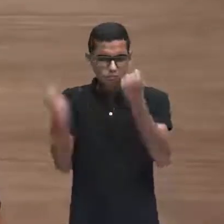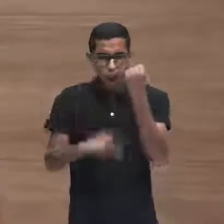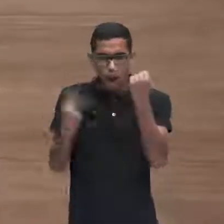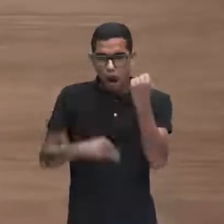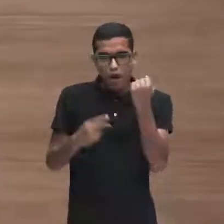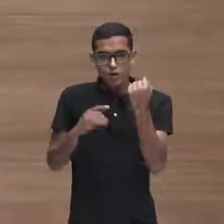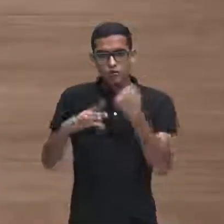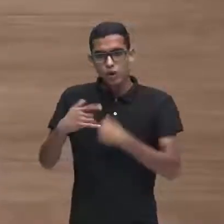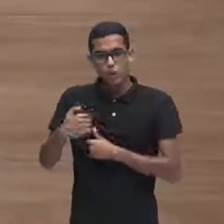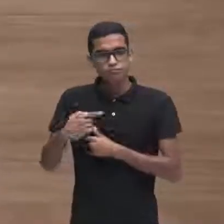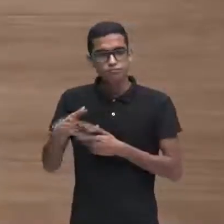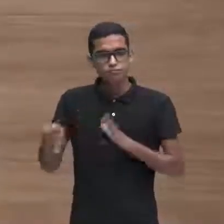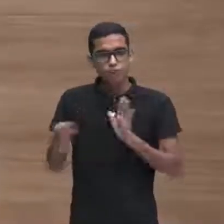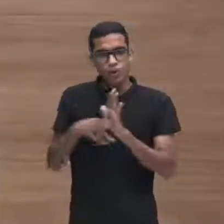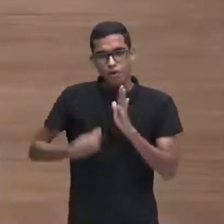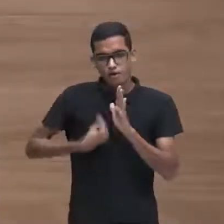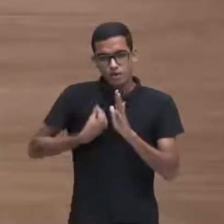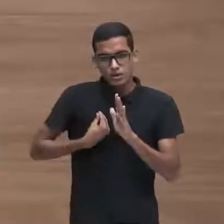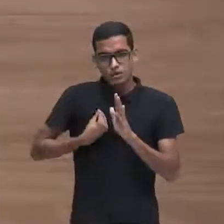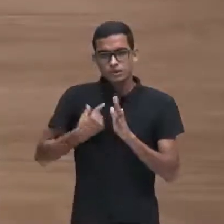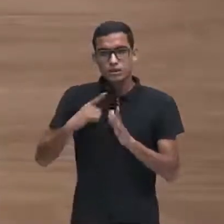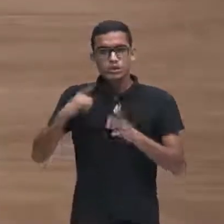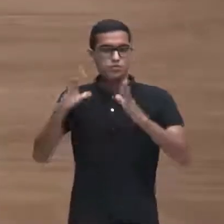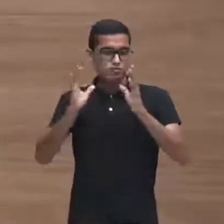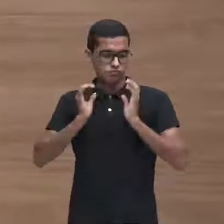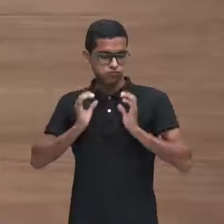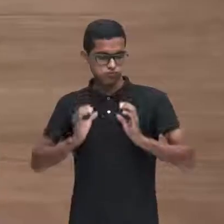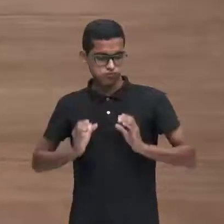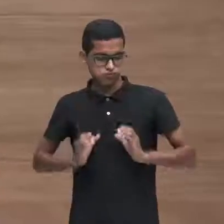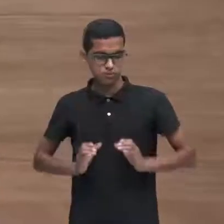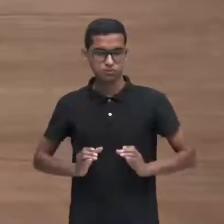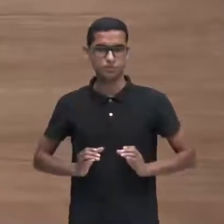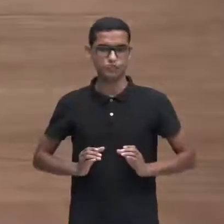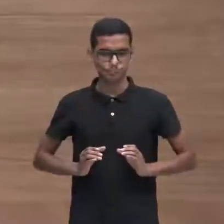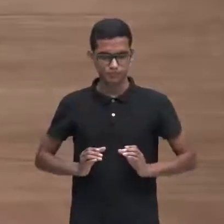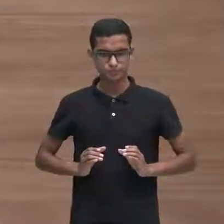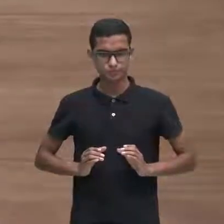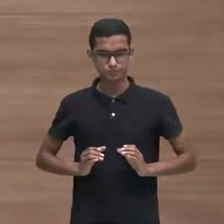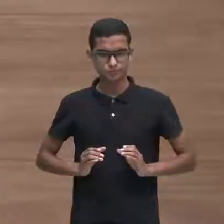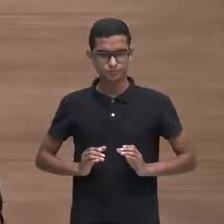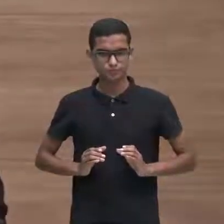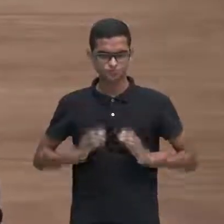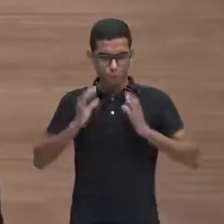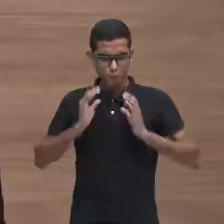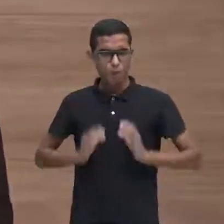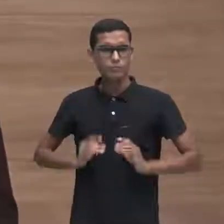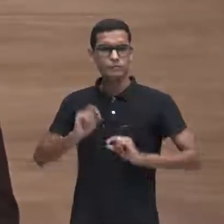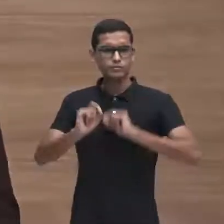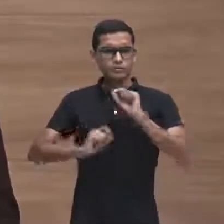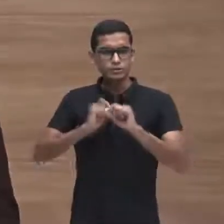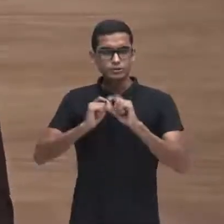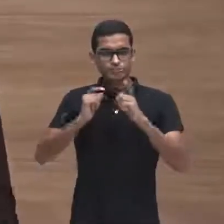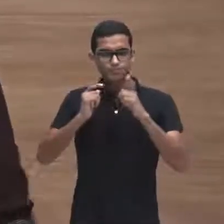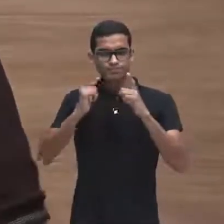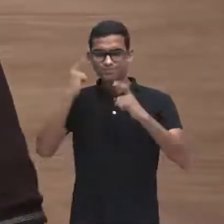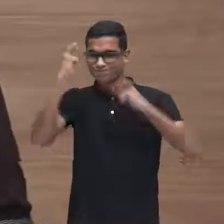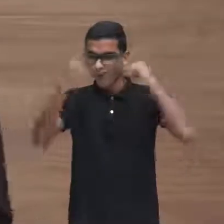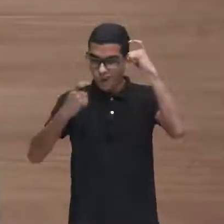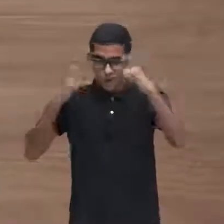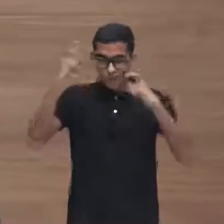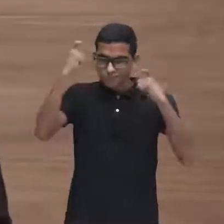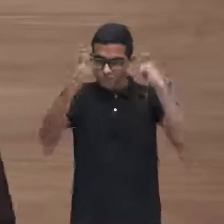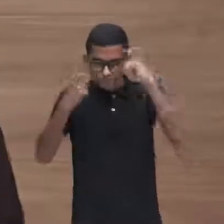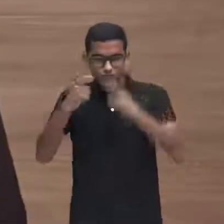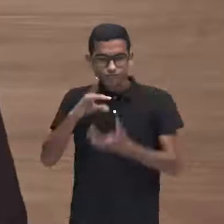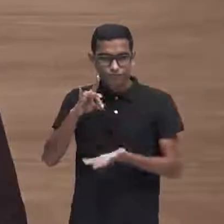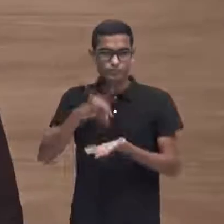Tendo um comportamento que é de extrema preocupação, eles deixam de